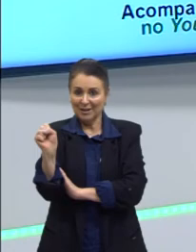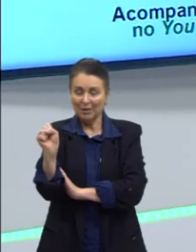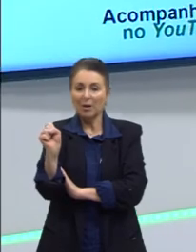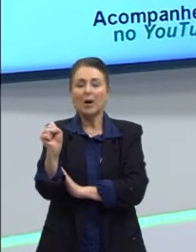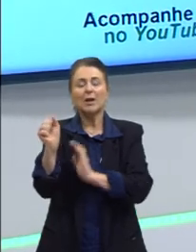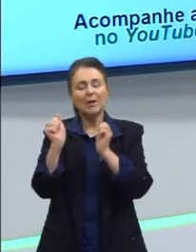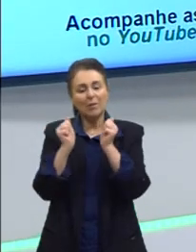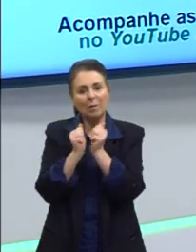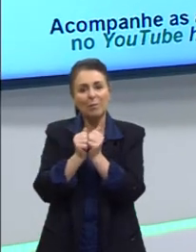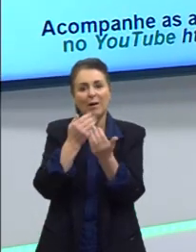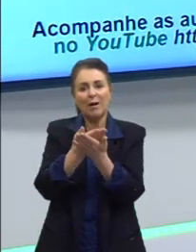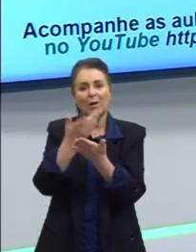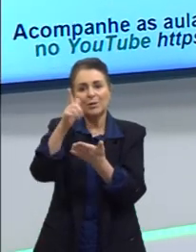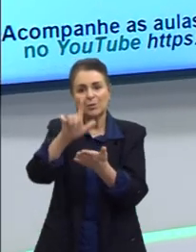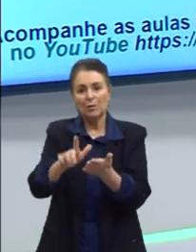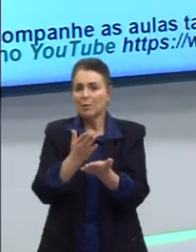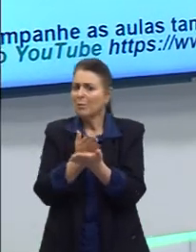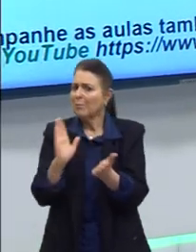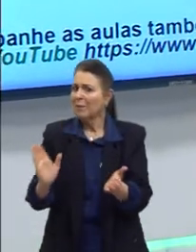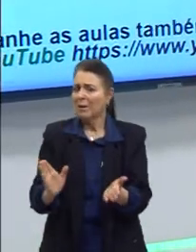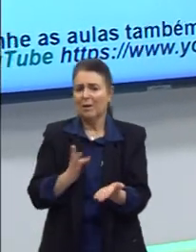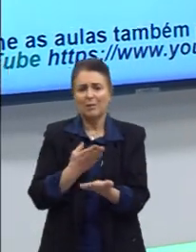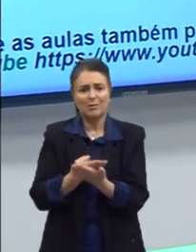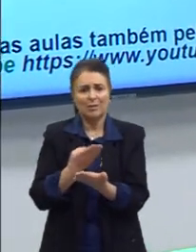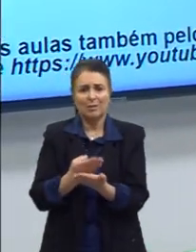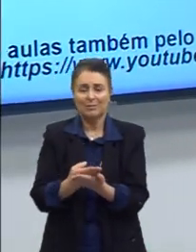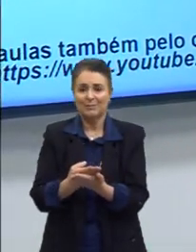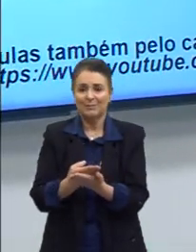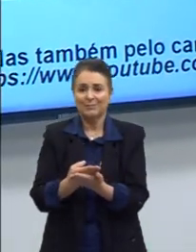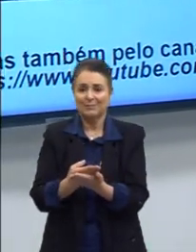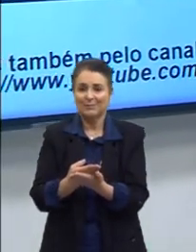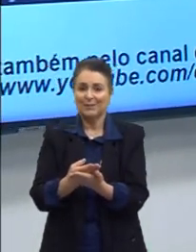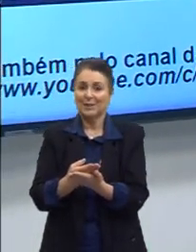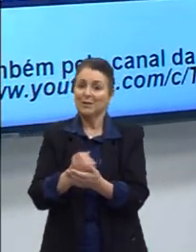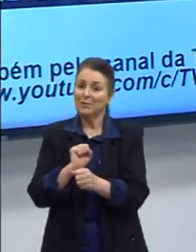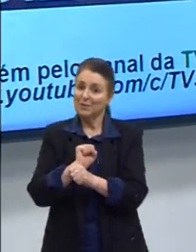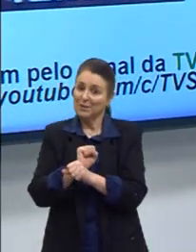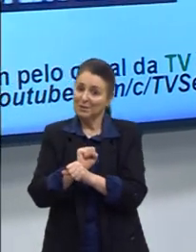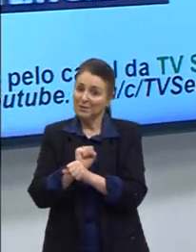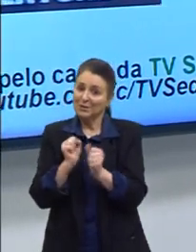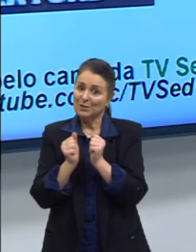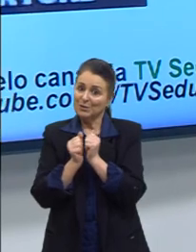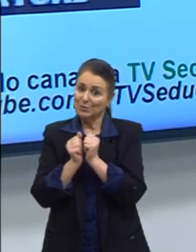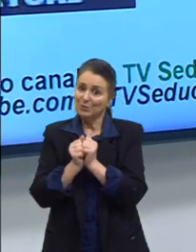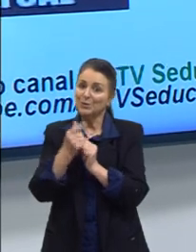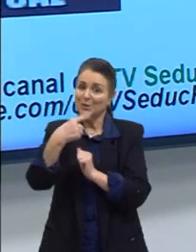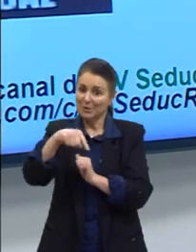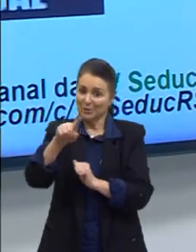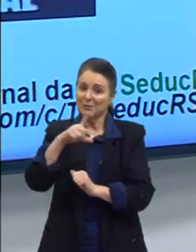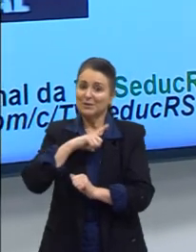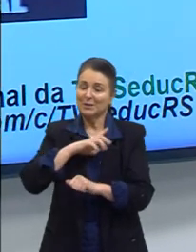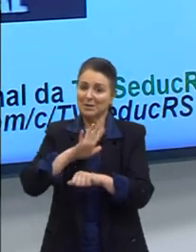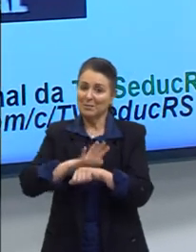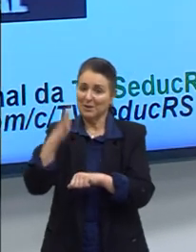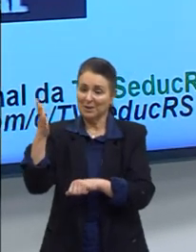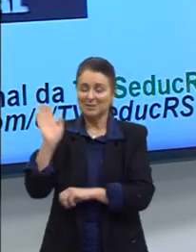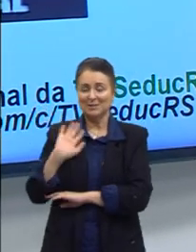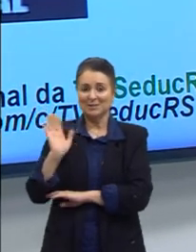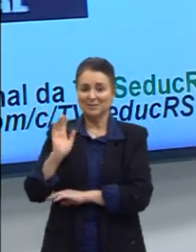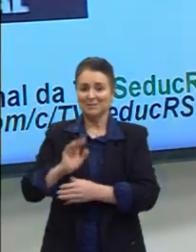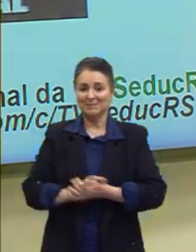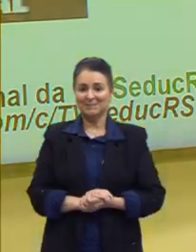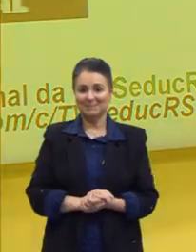acompanha, não perde mais e fica com a gente que nas próximas tem muito mais. Tchau, tchau.